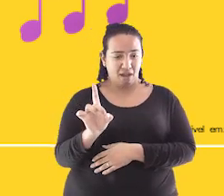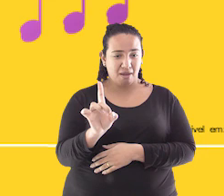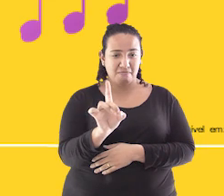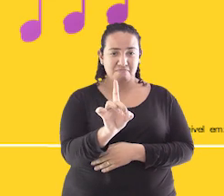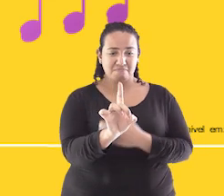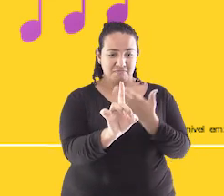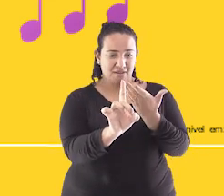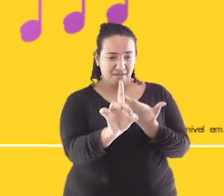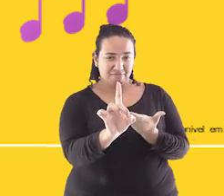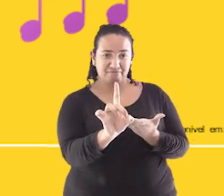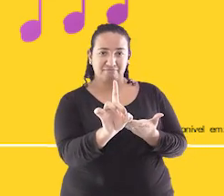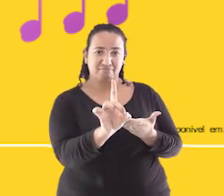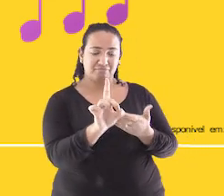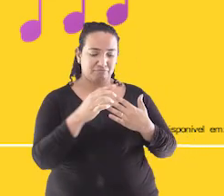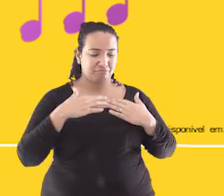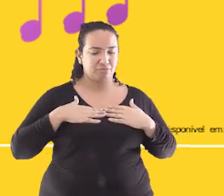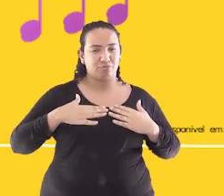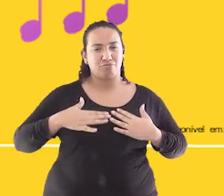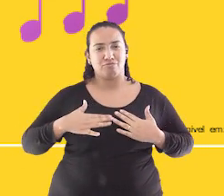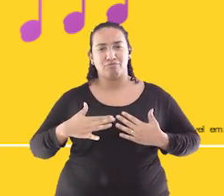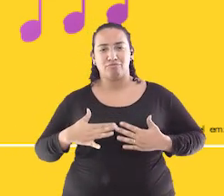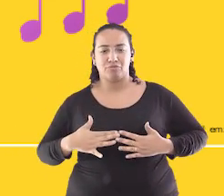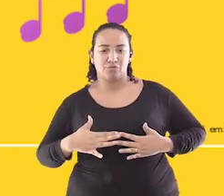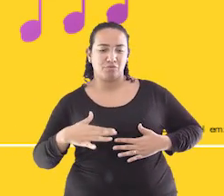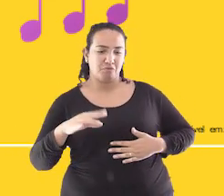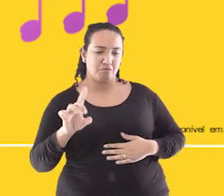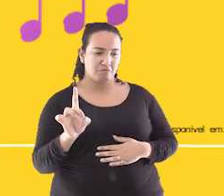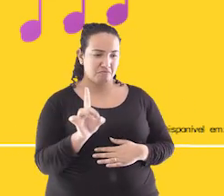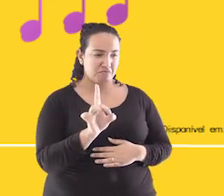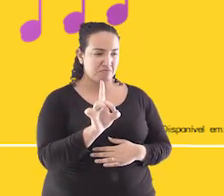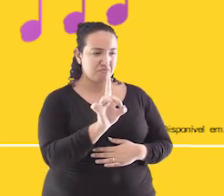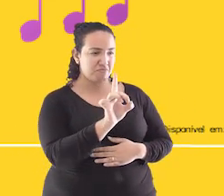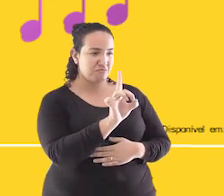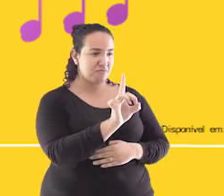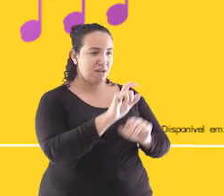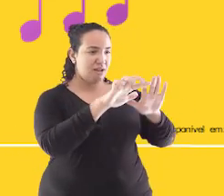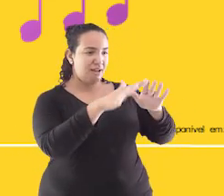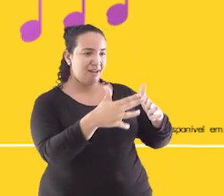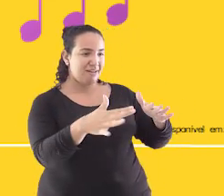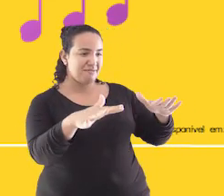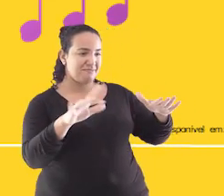e que passa Todo se balançou o caminho do mar